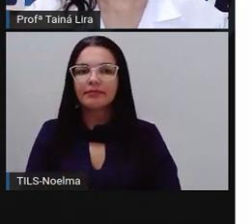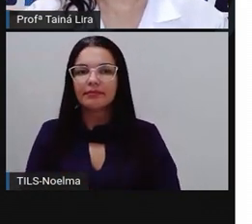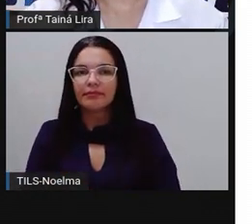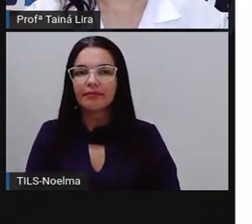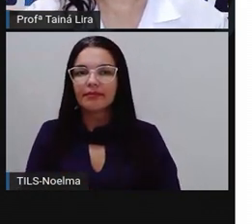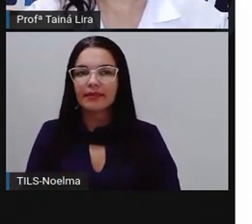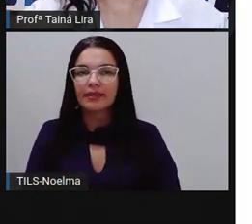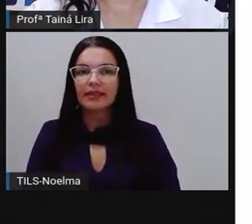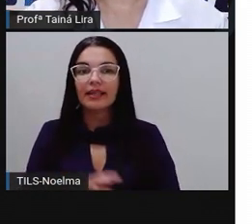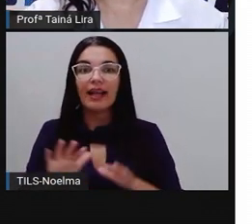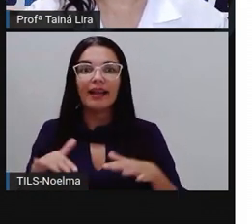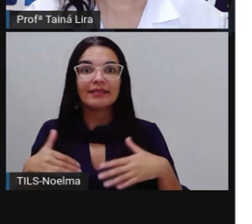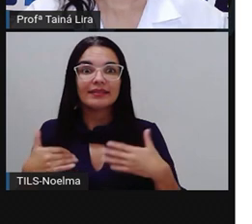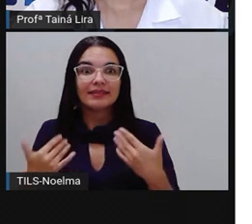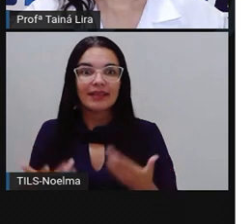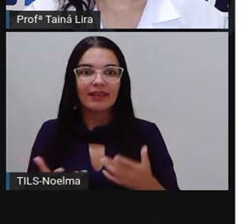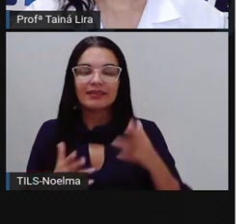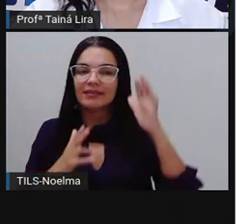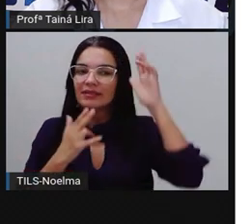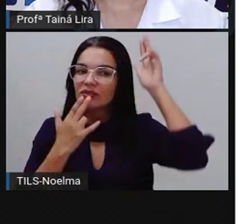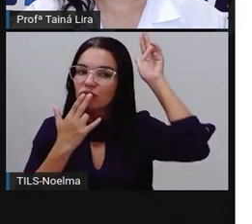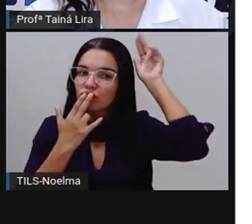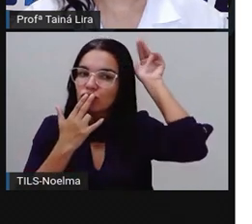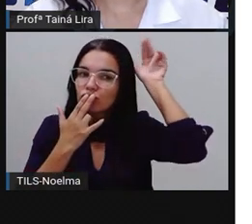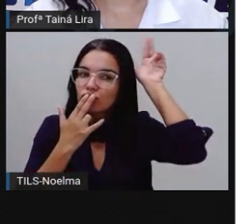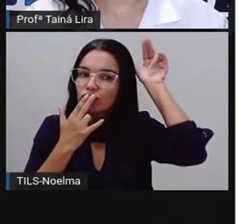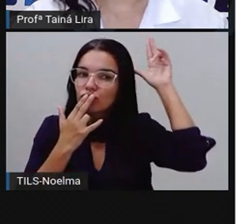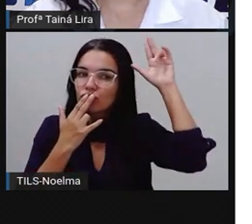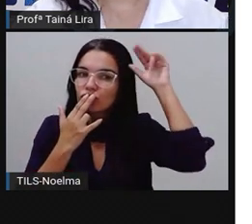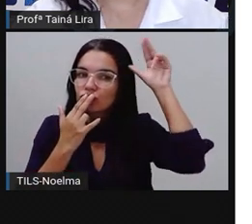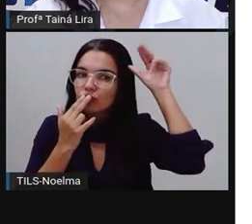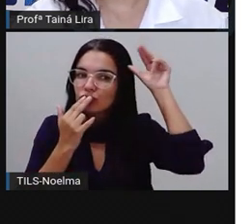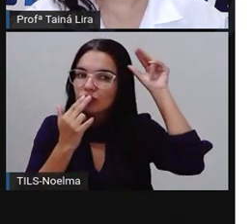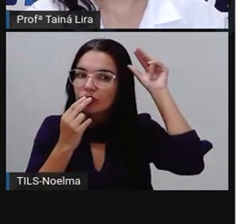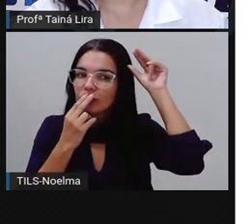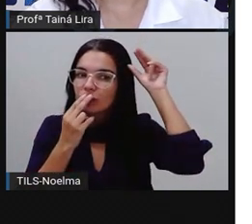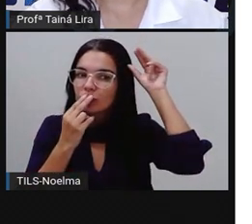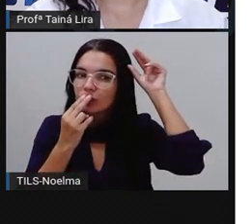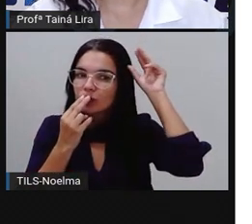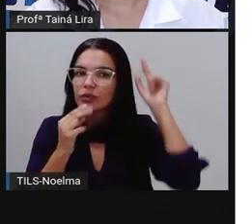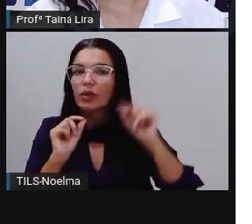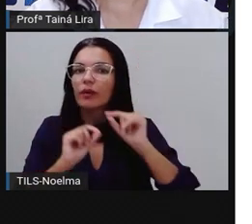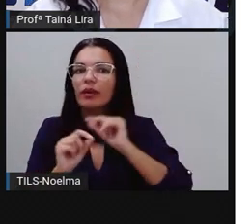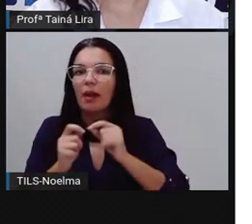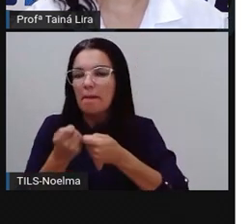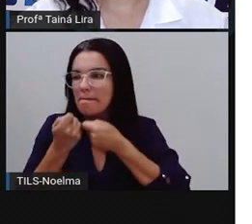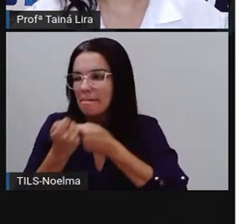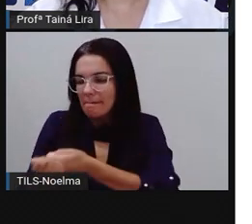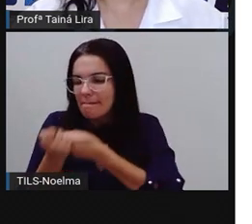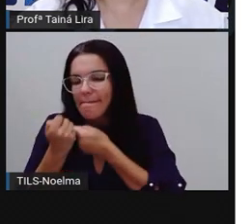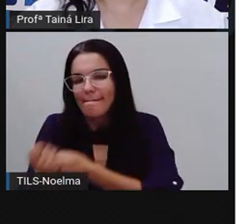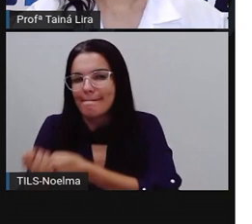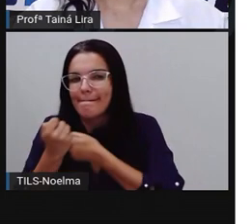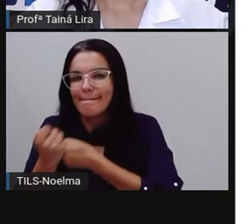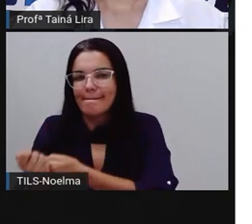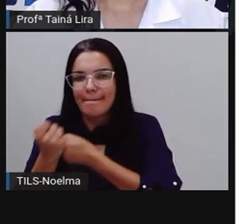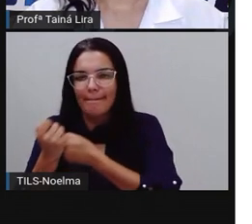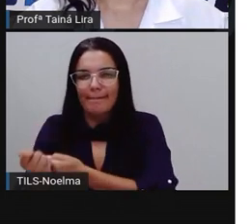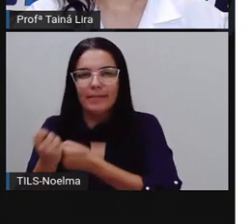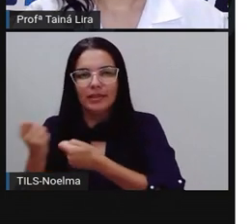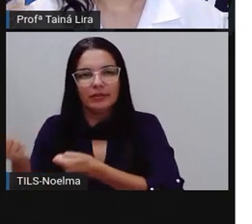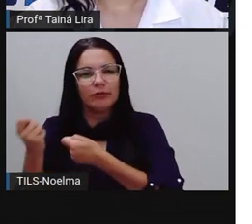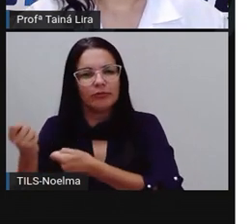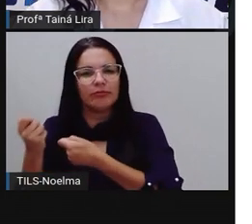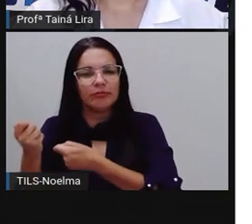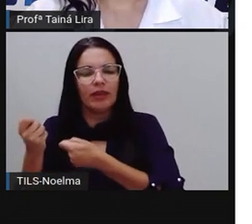Então, a lebre vivia caçoando da tartaruga, né? Ela vivia ali o